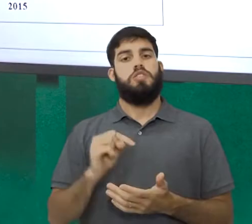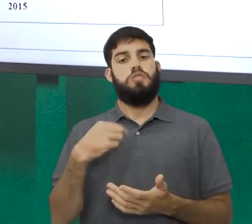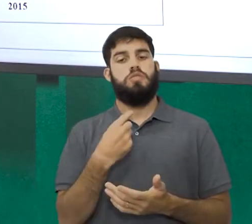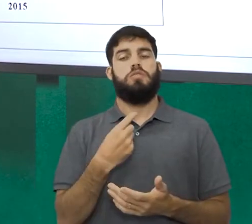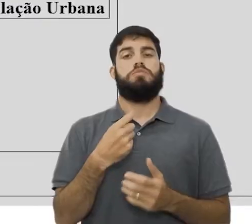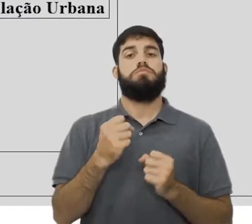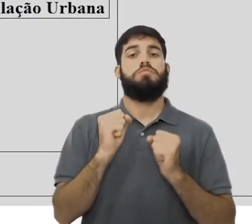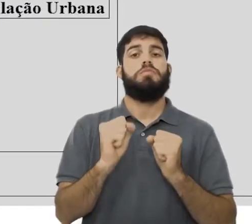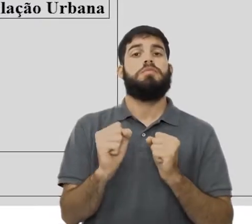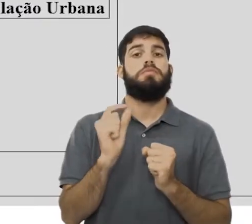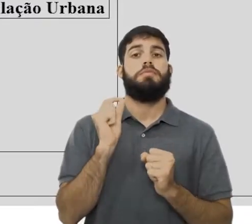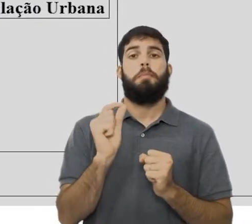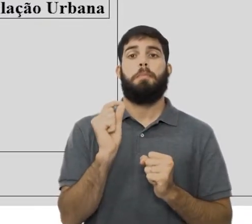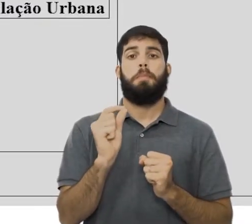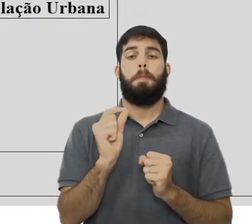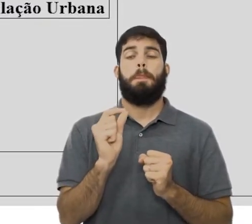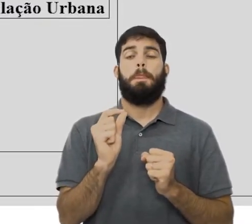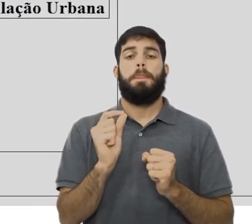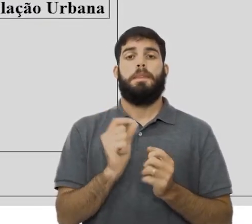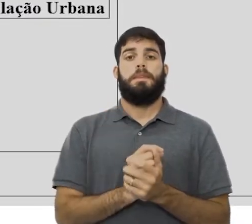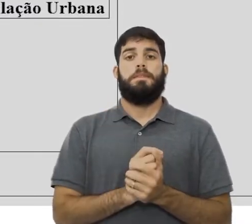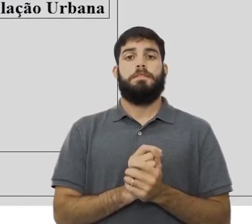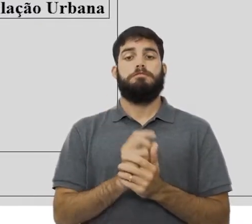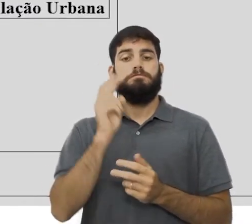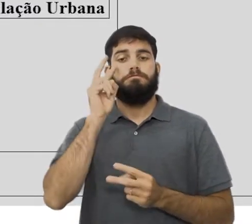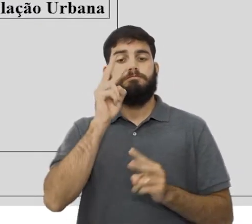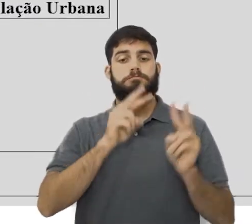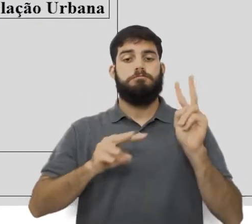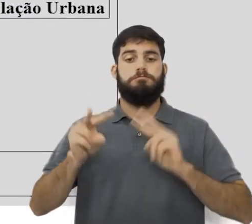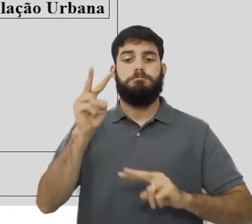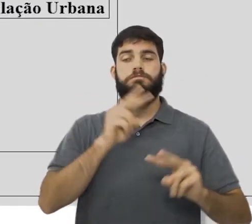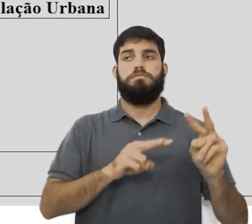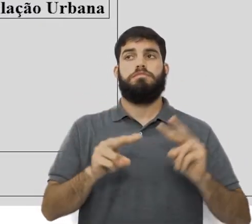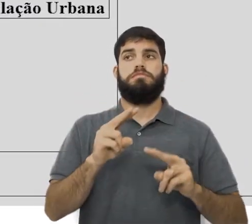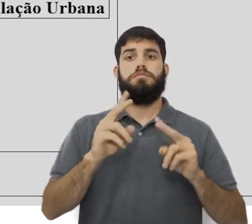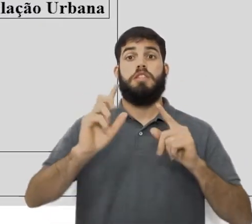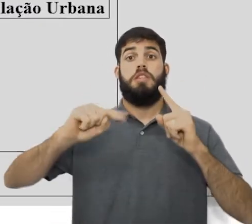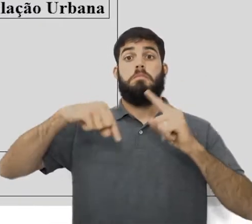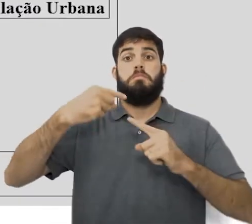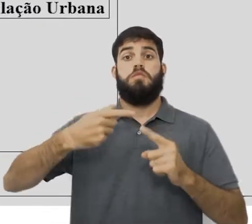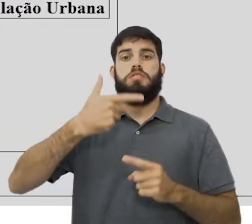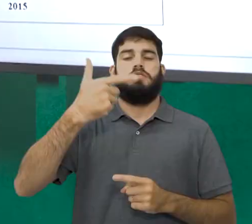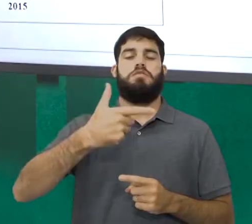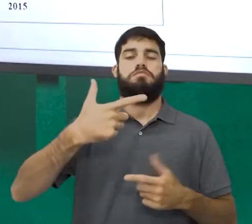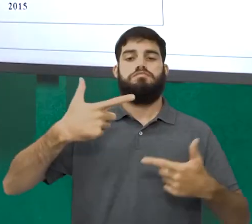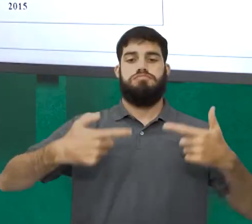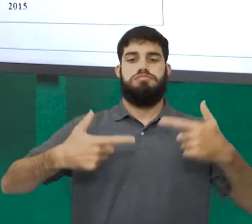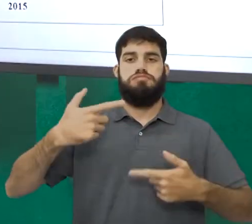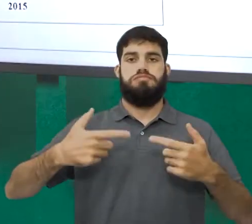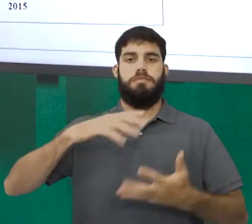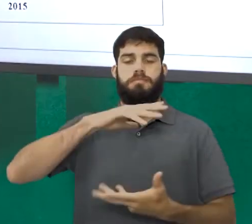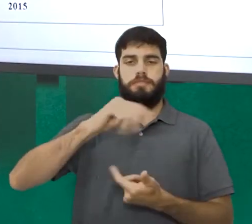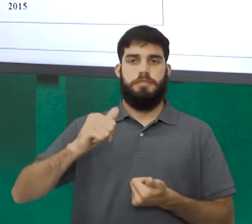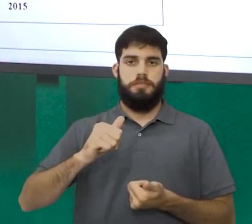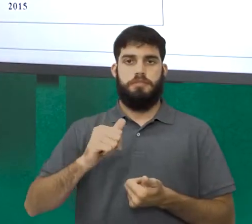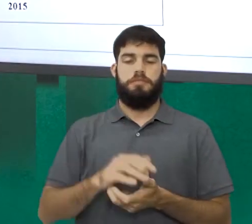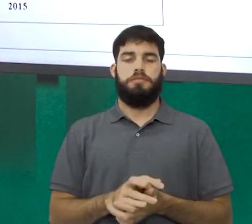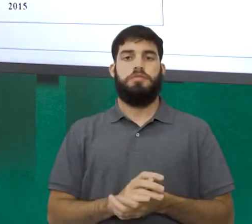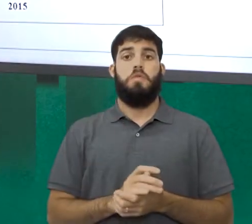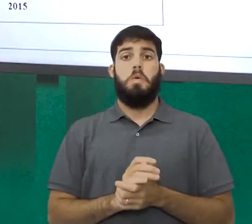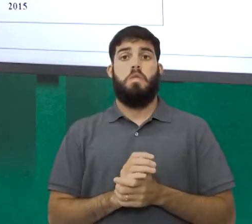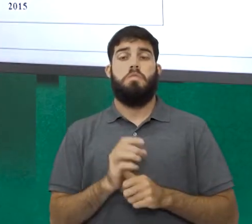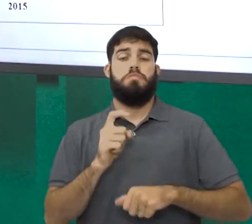possamos, sobretudo, visualizar o pós-Segunda Guerra Mundial como um momento de